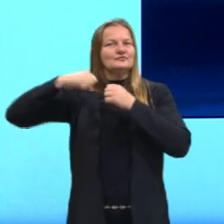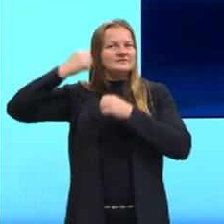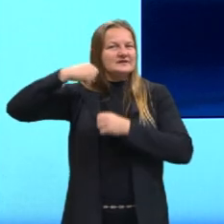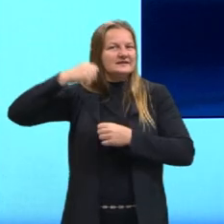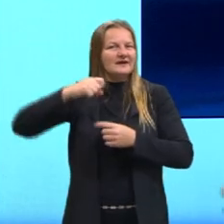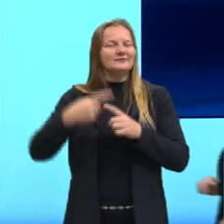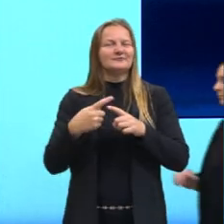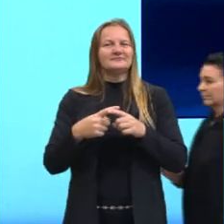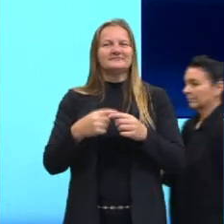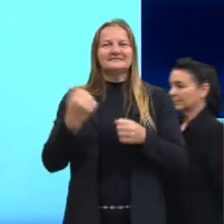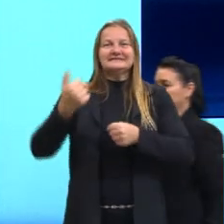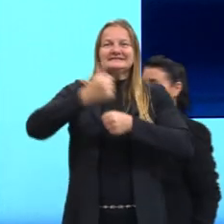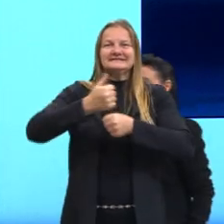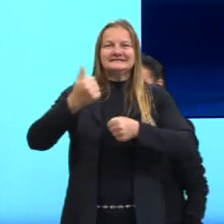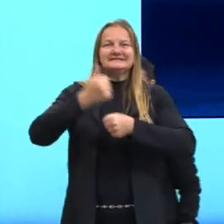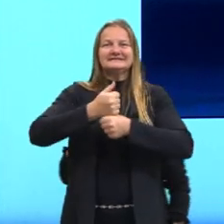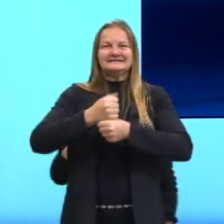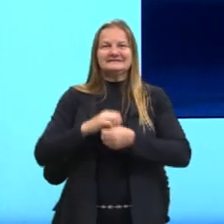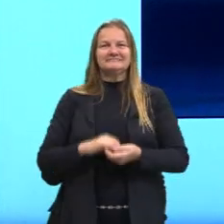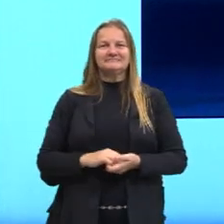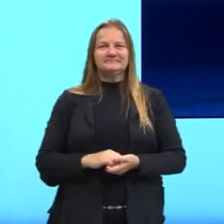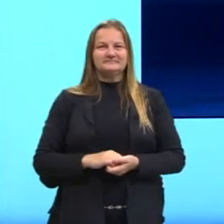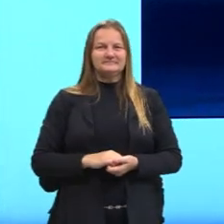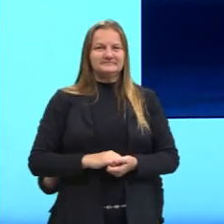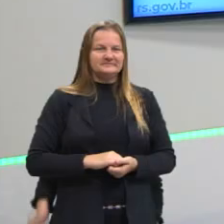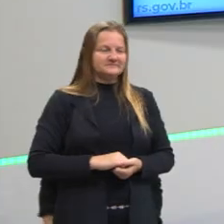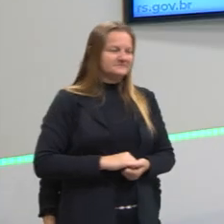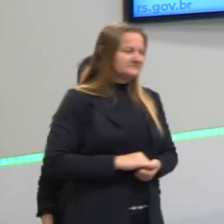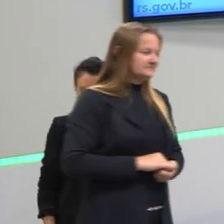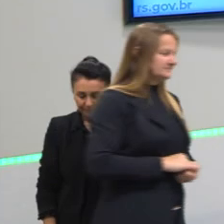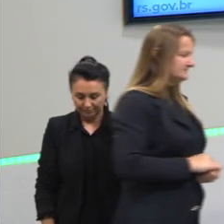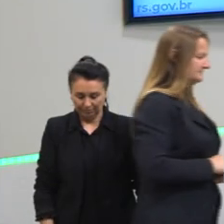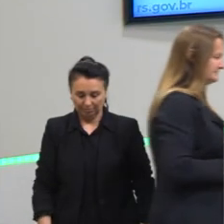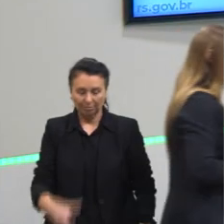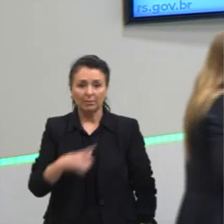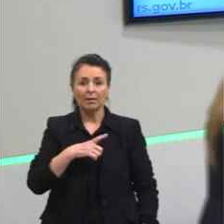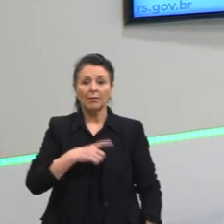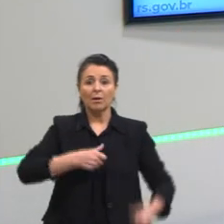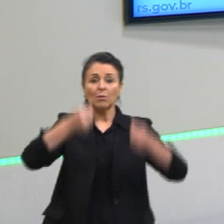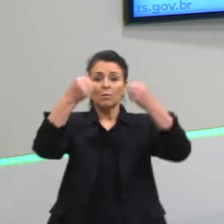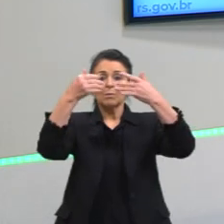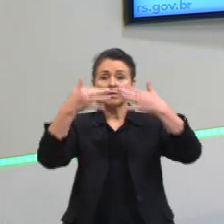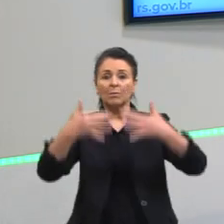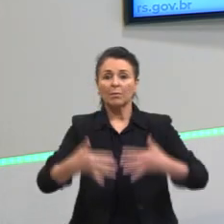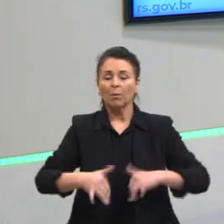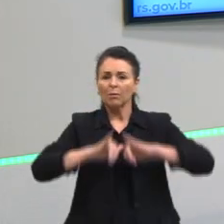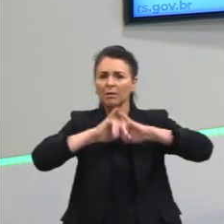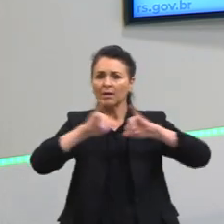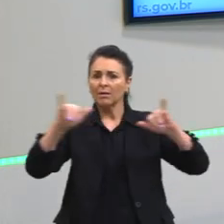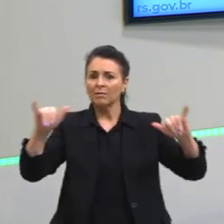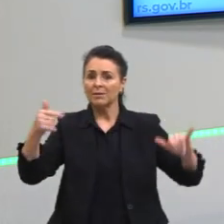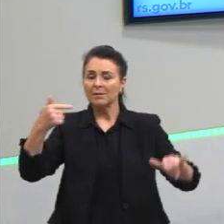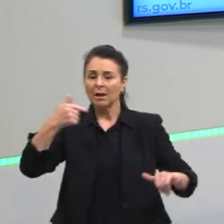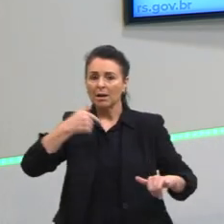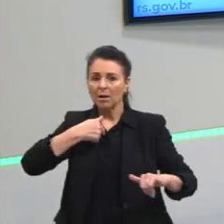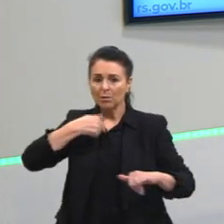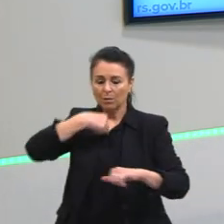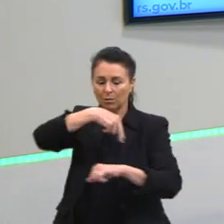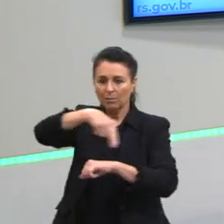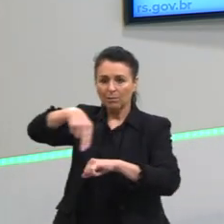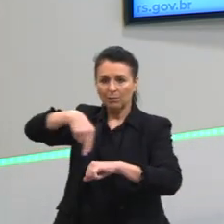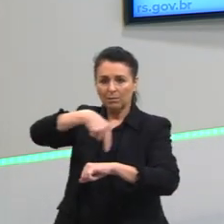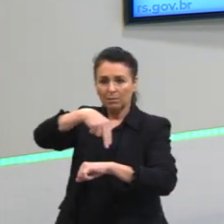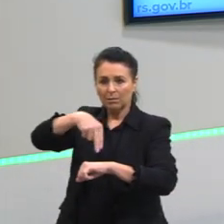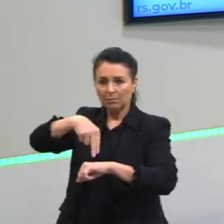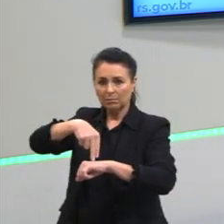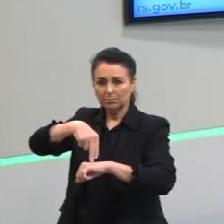E aqui colocam uma fala do Luís XIV, que ele teria dito, eu sou o Estado. Essa questão, então, de que o